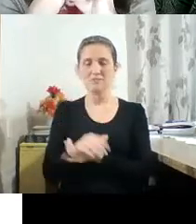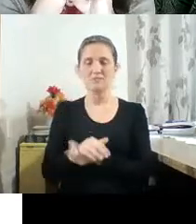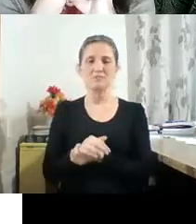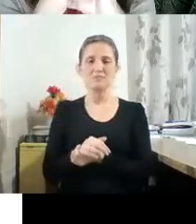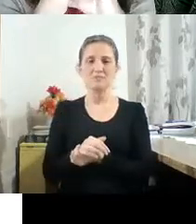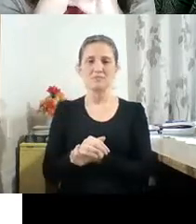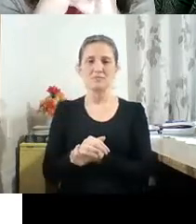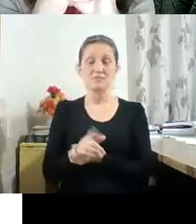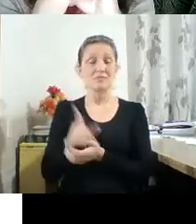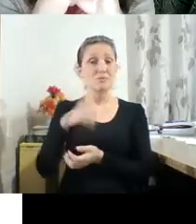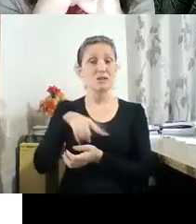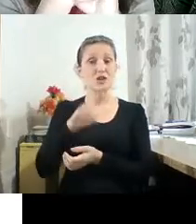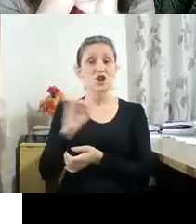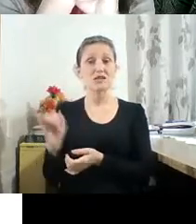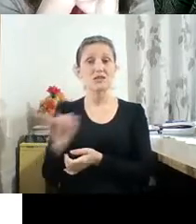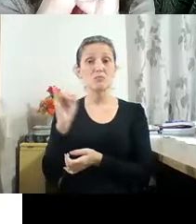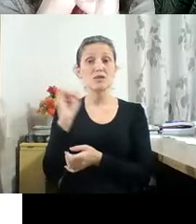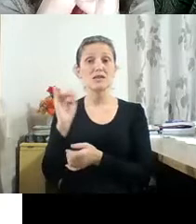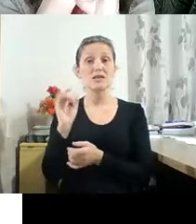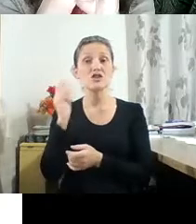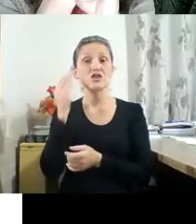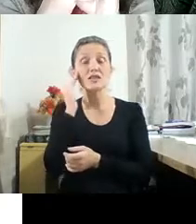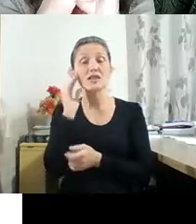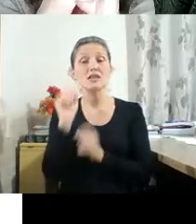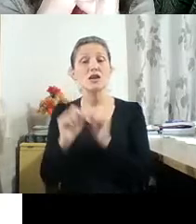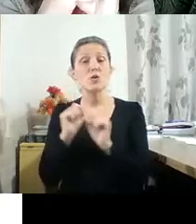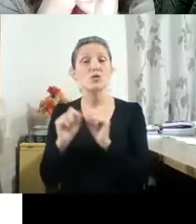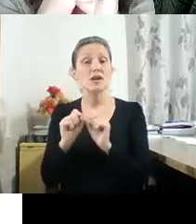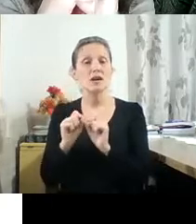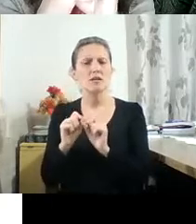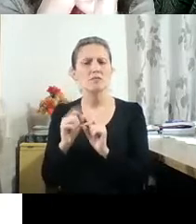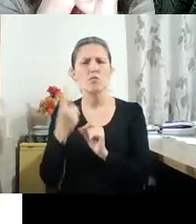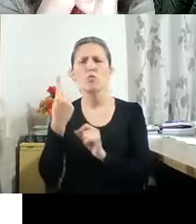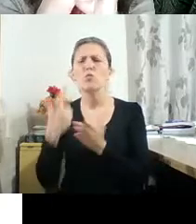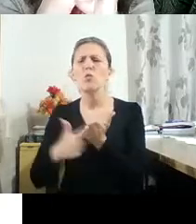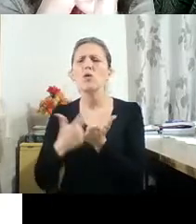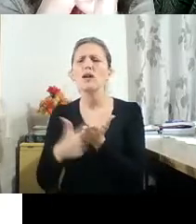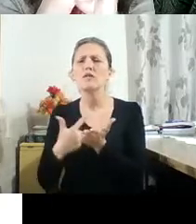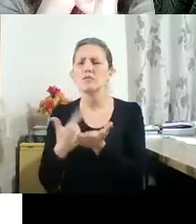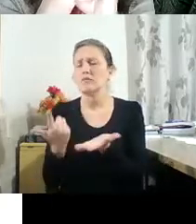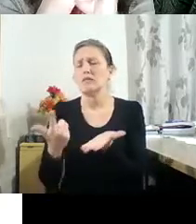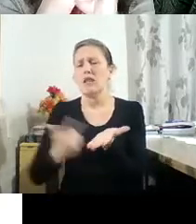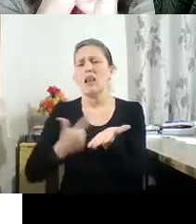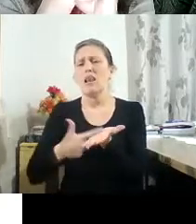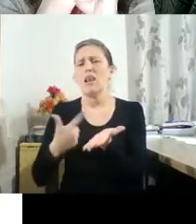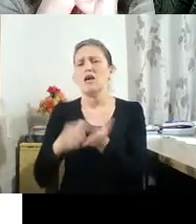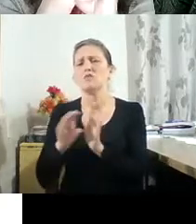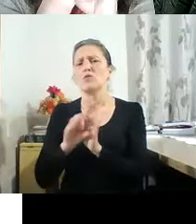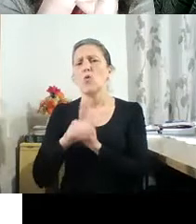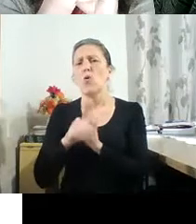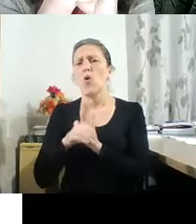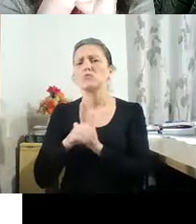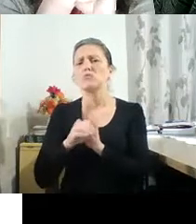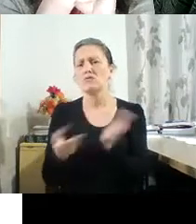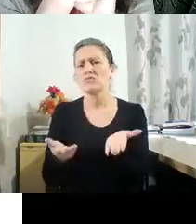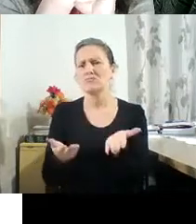para a gente era importante entender um livro, mas um livro em que conceito? Porque hoje a gente tem muito claro o conceito de